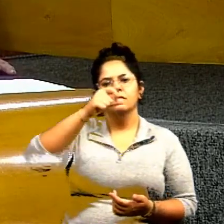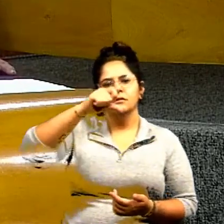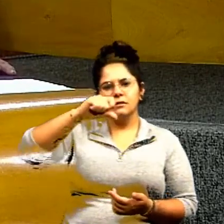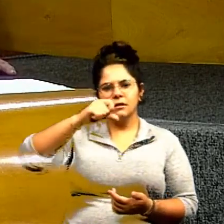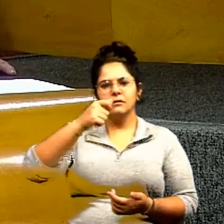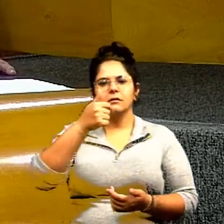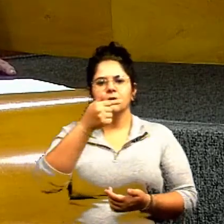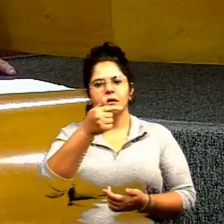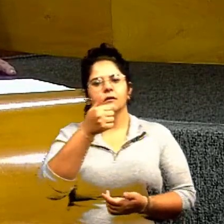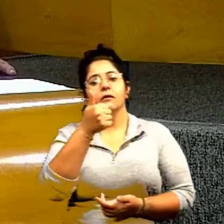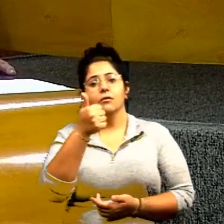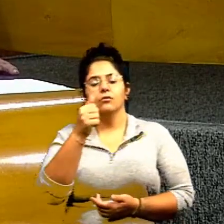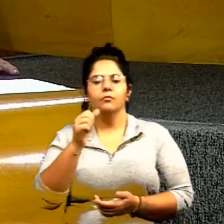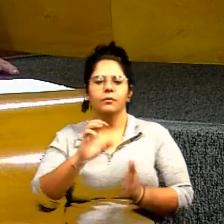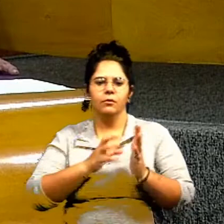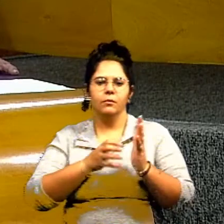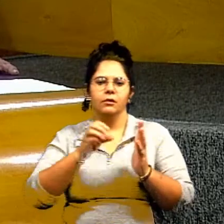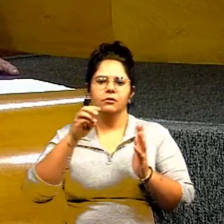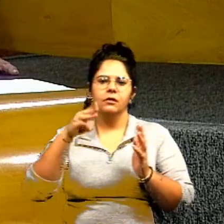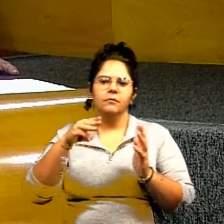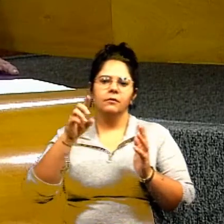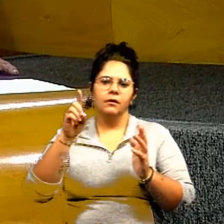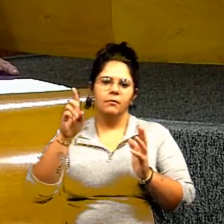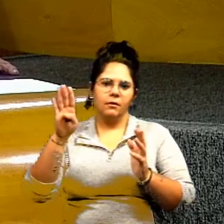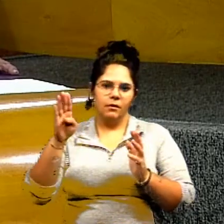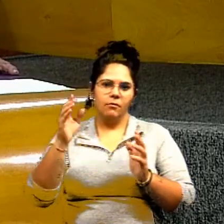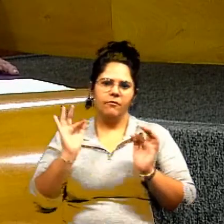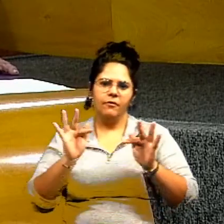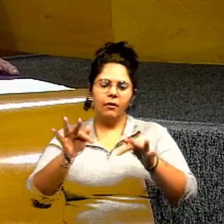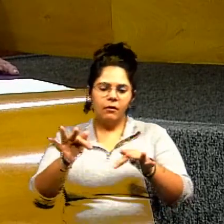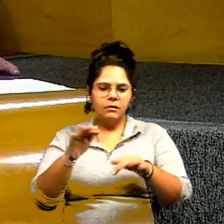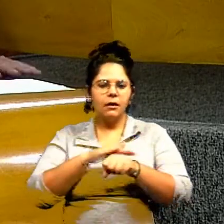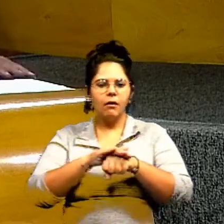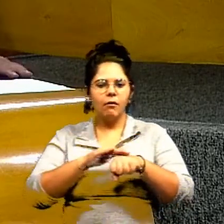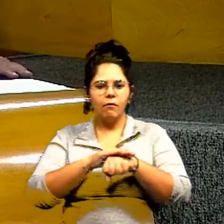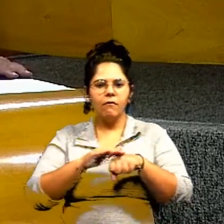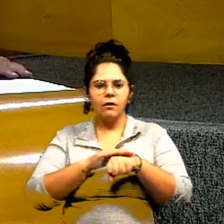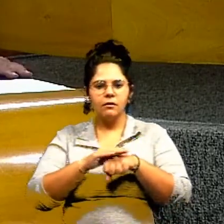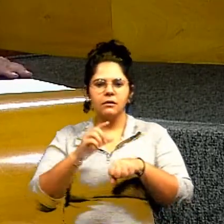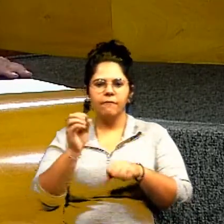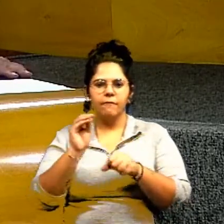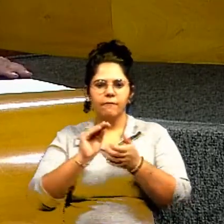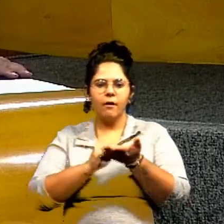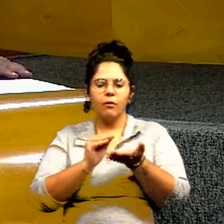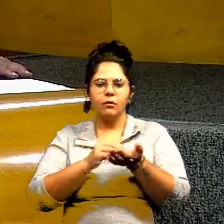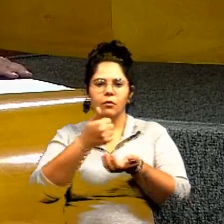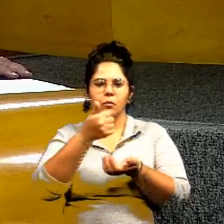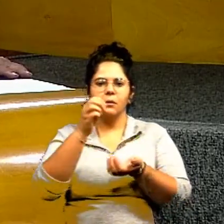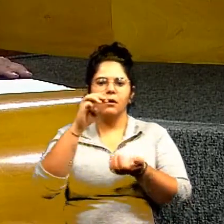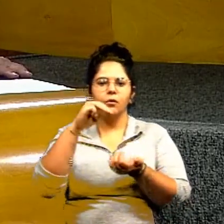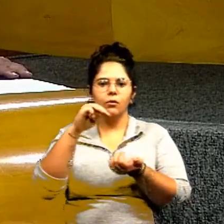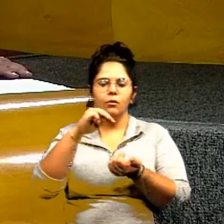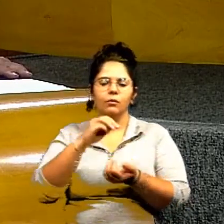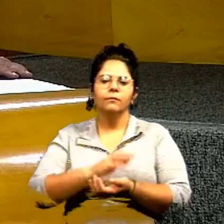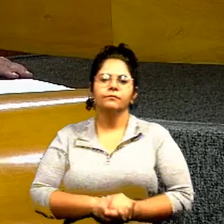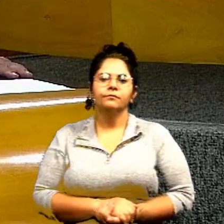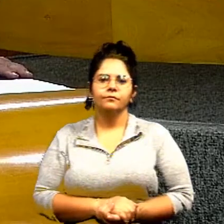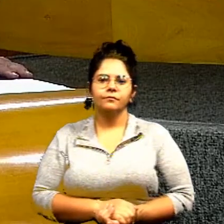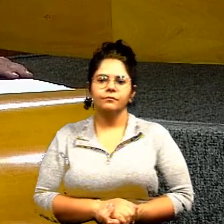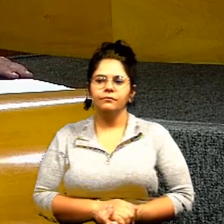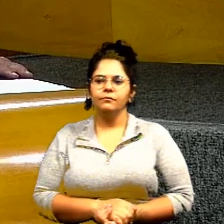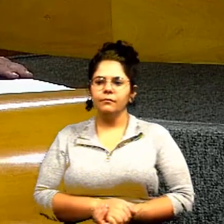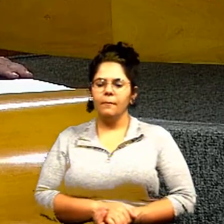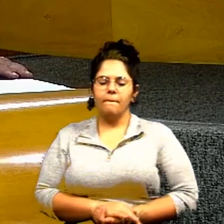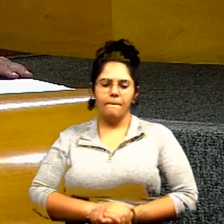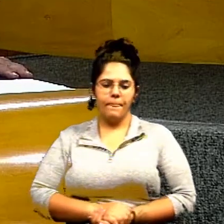E eu quero encerrar essa conversa e dizer que eu tenho ainda um minuto para dizer que eu sinto... Eu vou